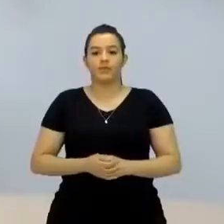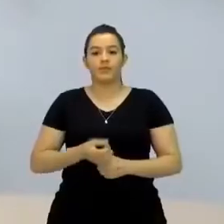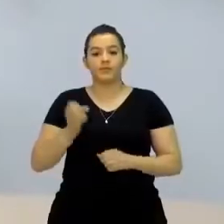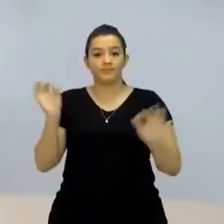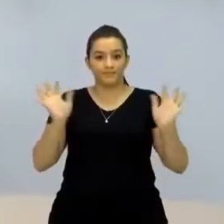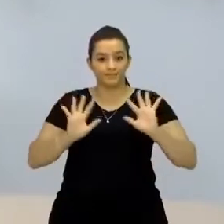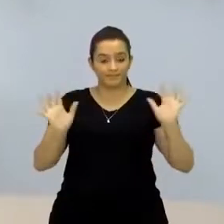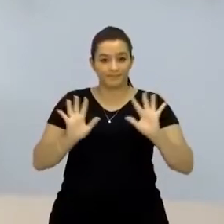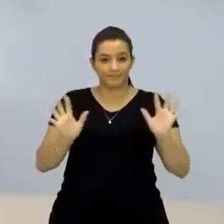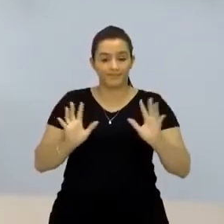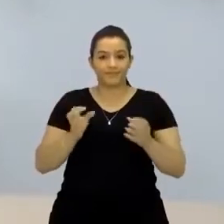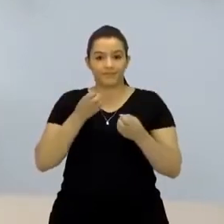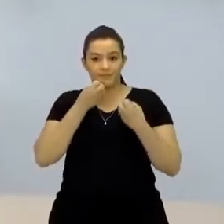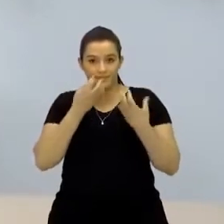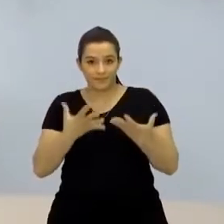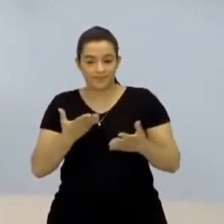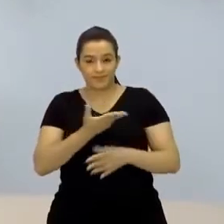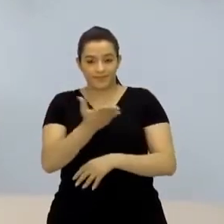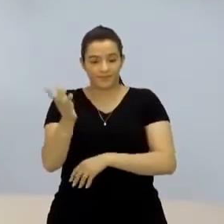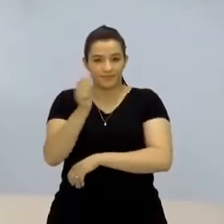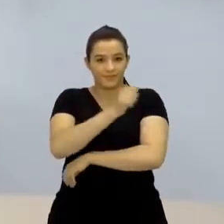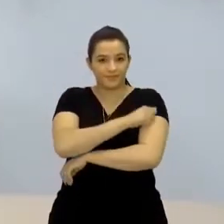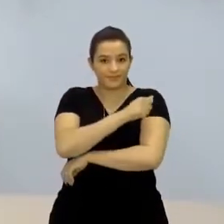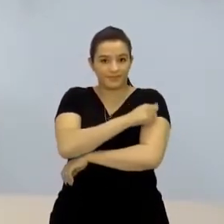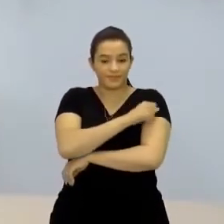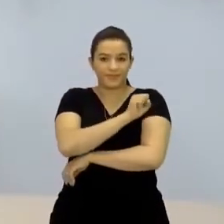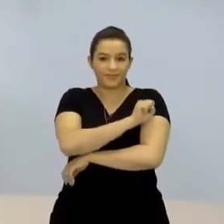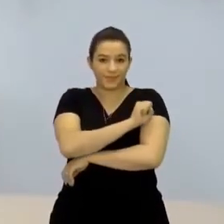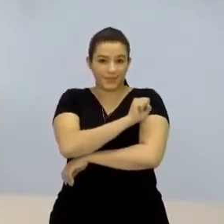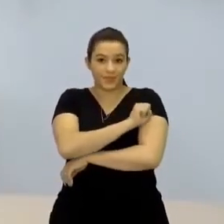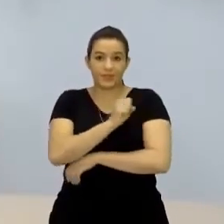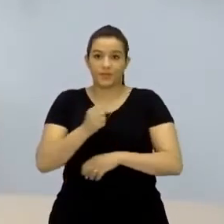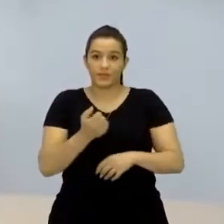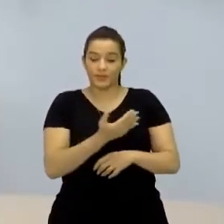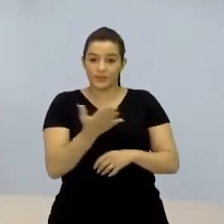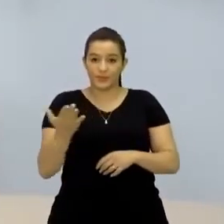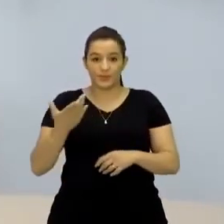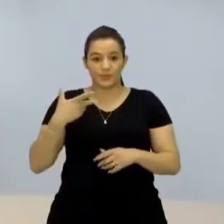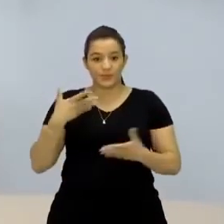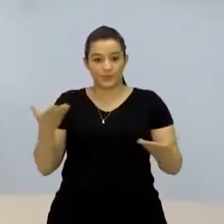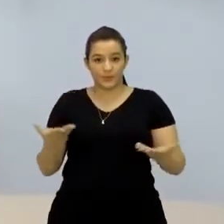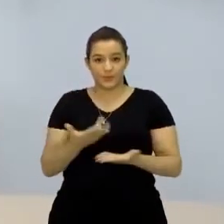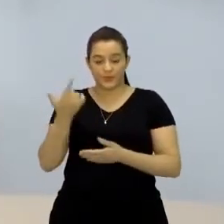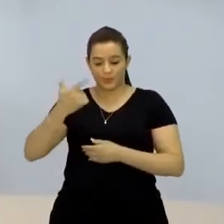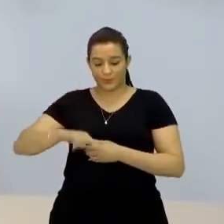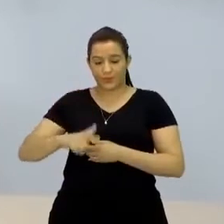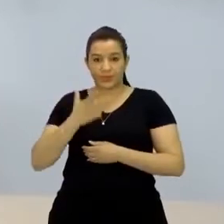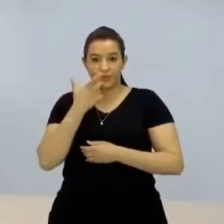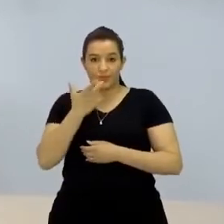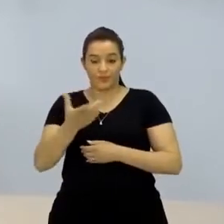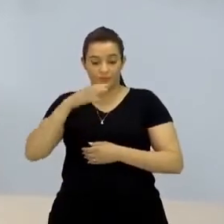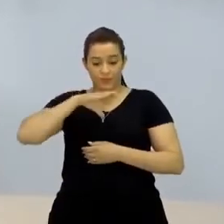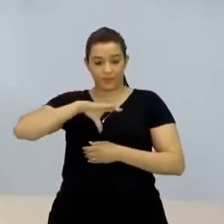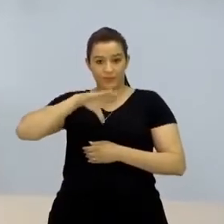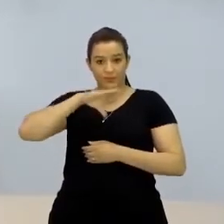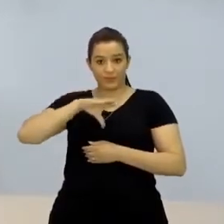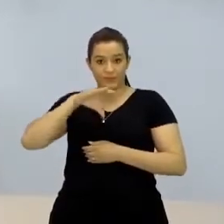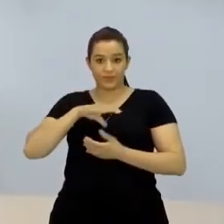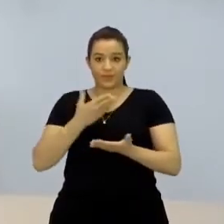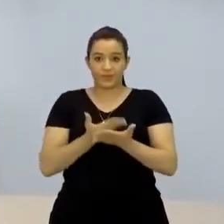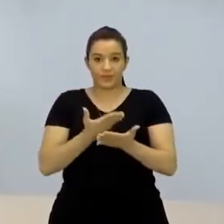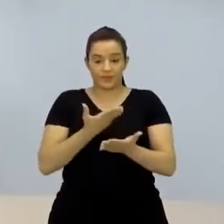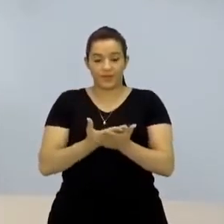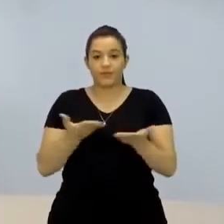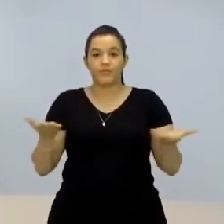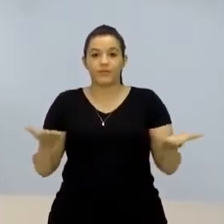Olá, alunos do oitavo ano, estamos de volta aqui para a nossa aula de língua portuguesa de hoje, que é sexta